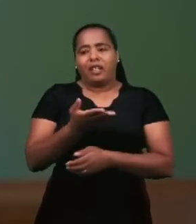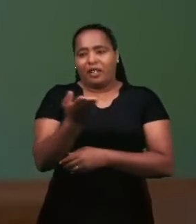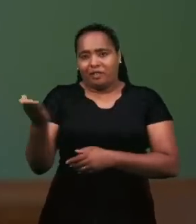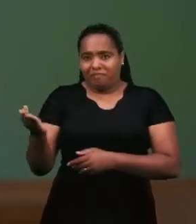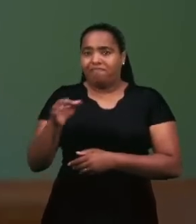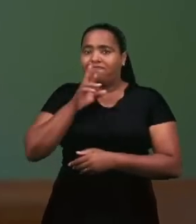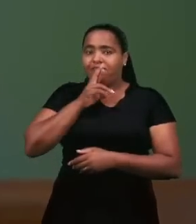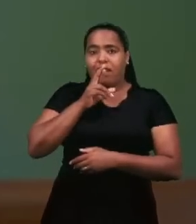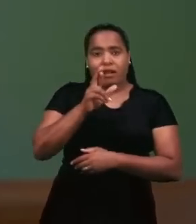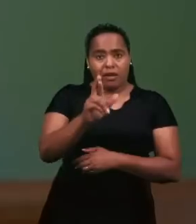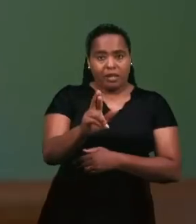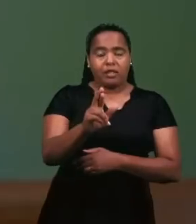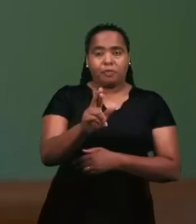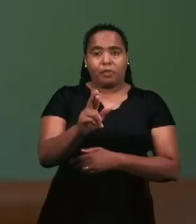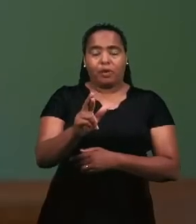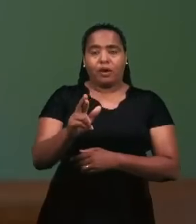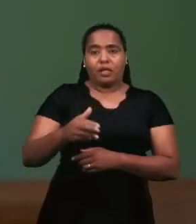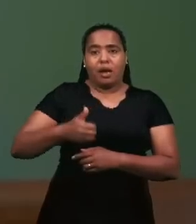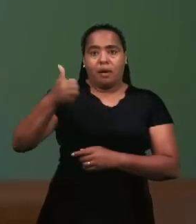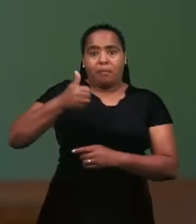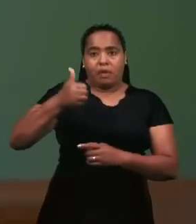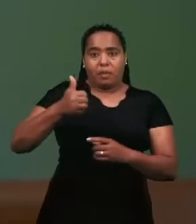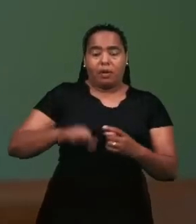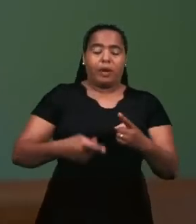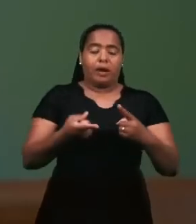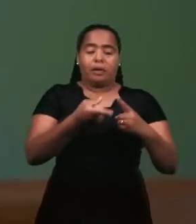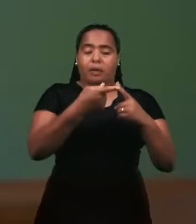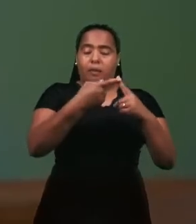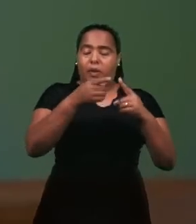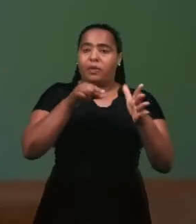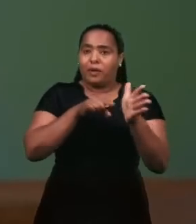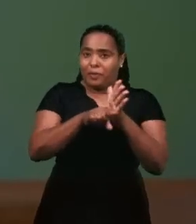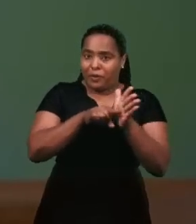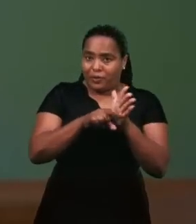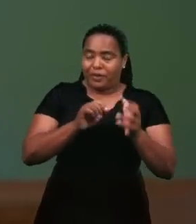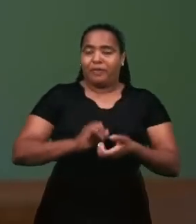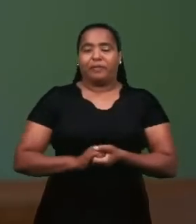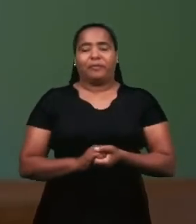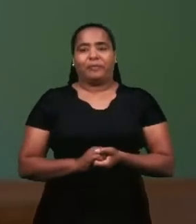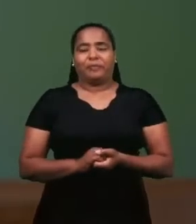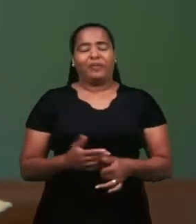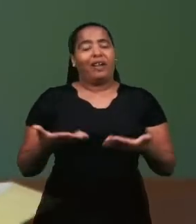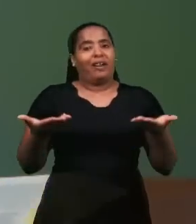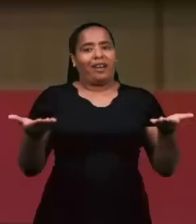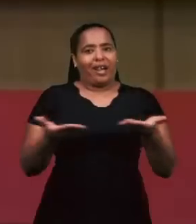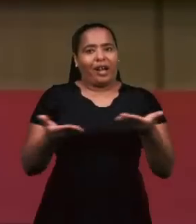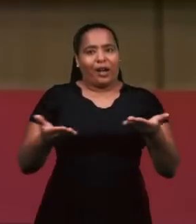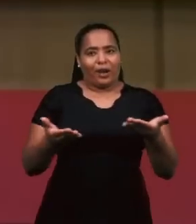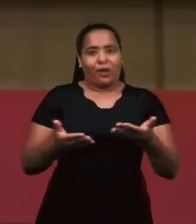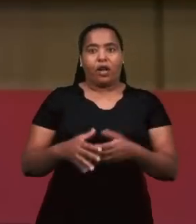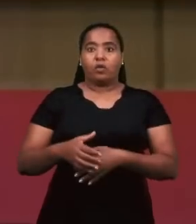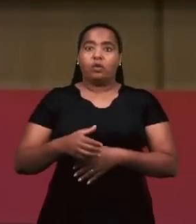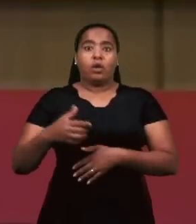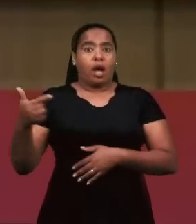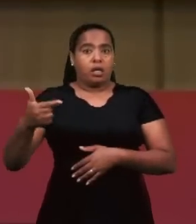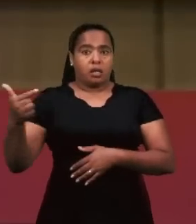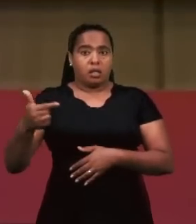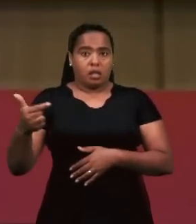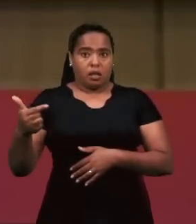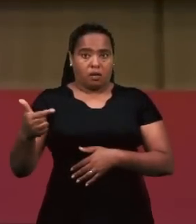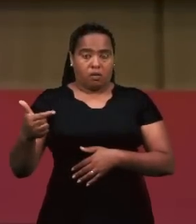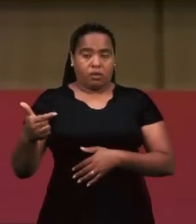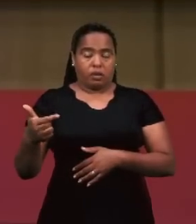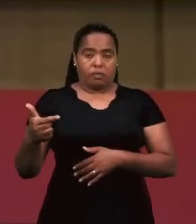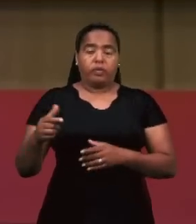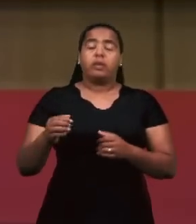resposta a esta primeira parte da nossa primeira pergunta. Vamos agora à segunda parte. A segunda parte da